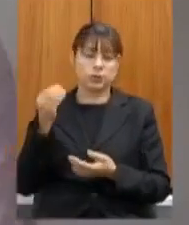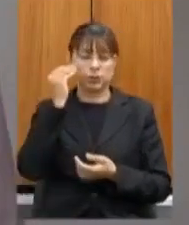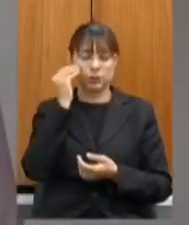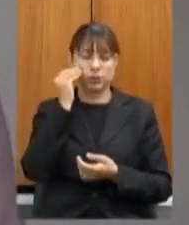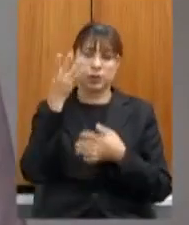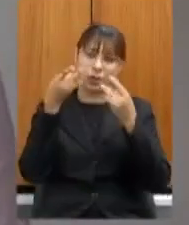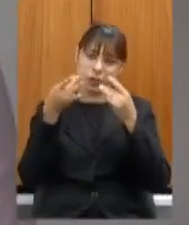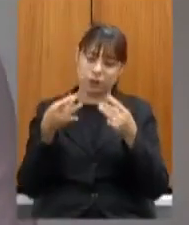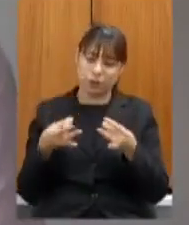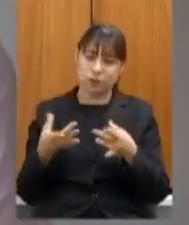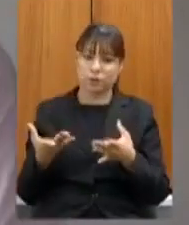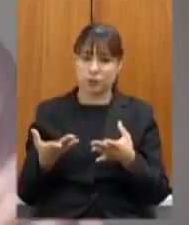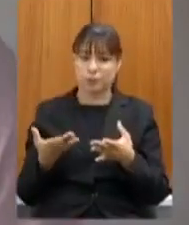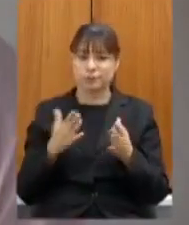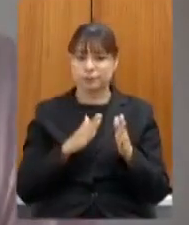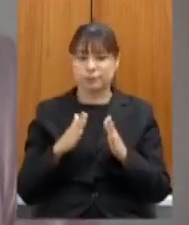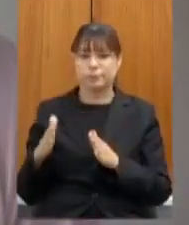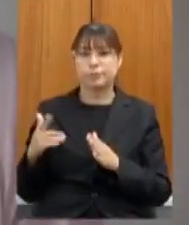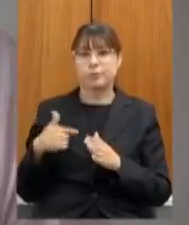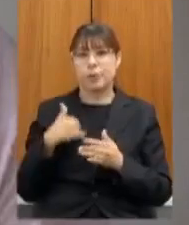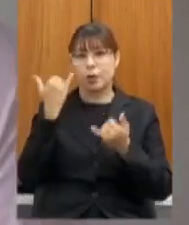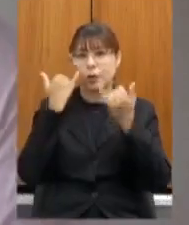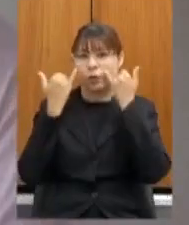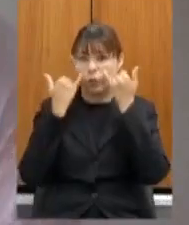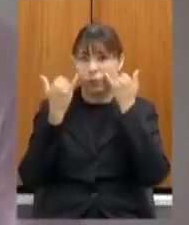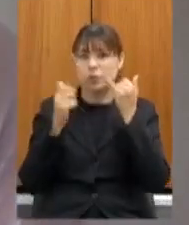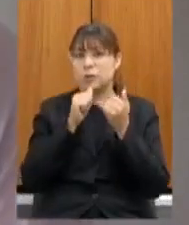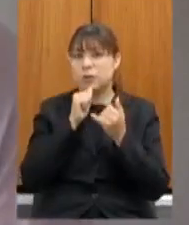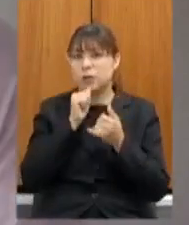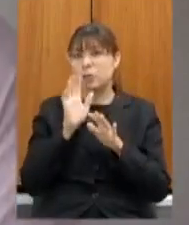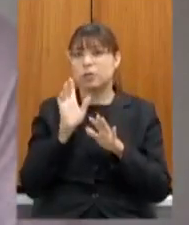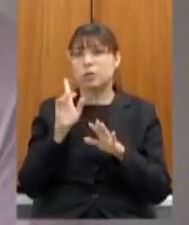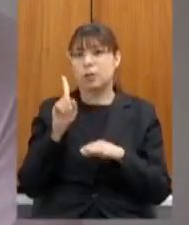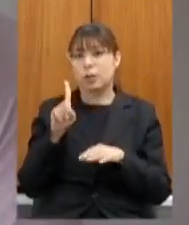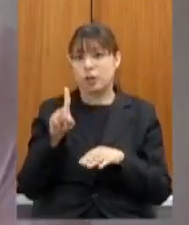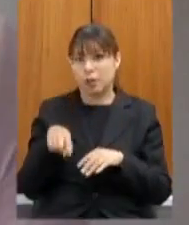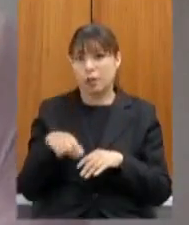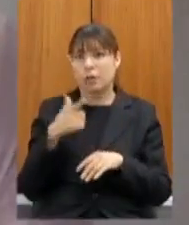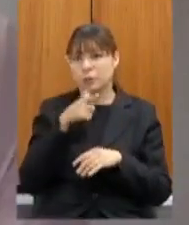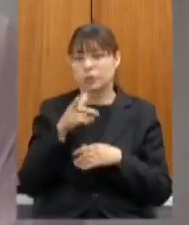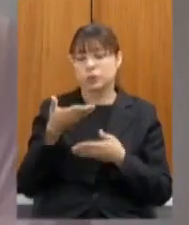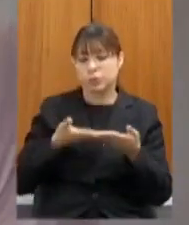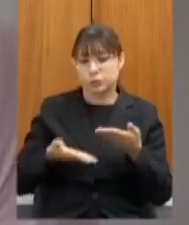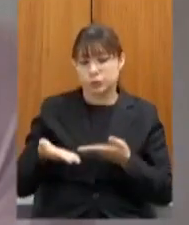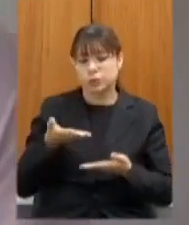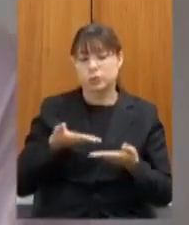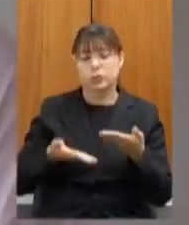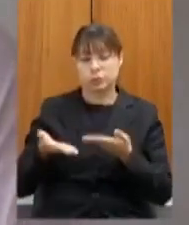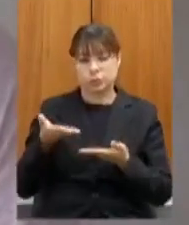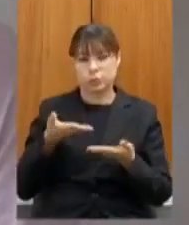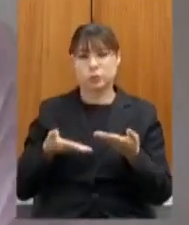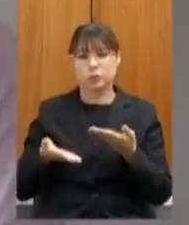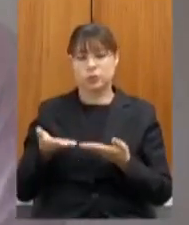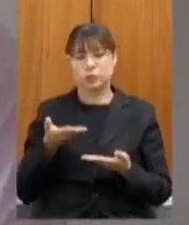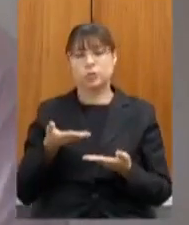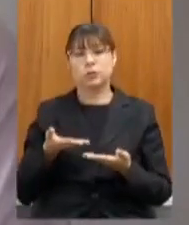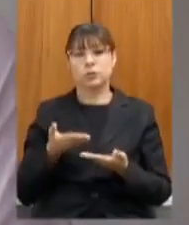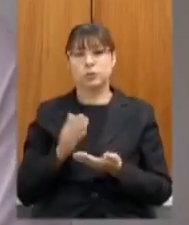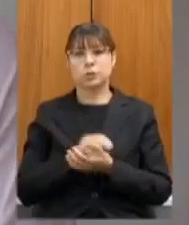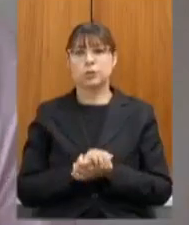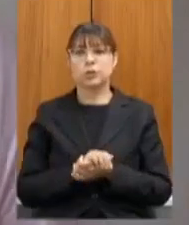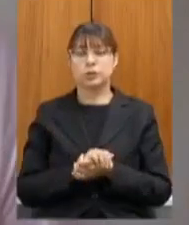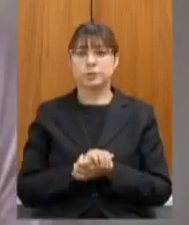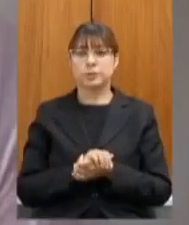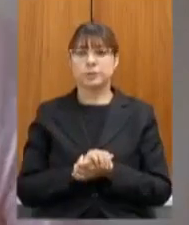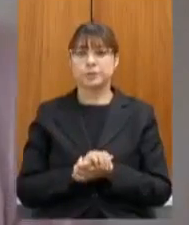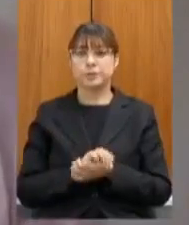detalhamento para os próximos passos o que eu tenho de informação é que esse estreitamento está cada vez melhor mas está cada vez maior mas eu